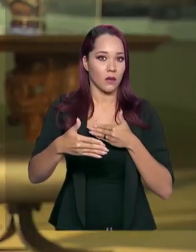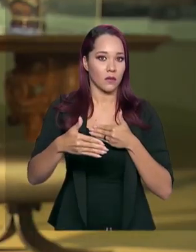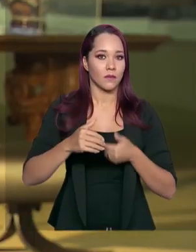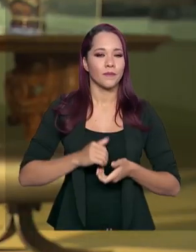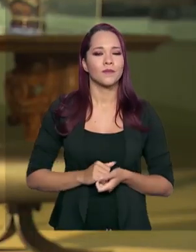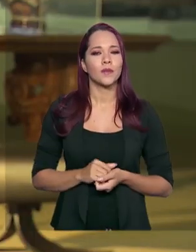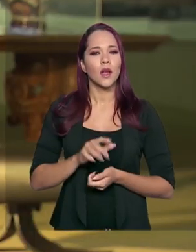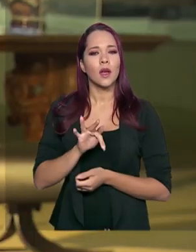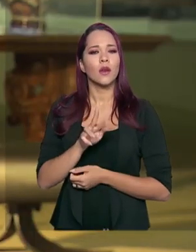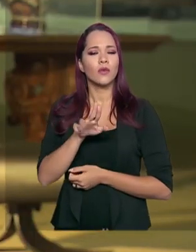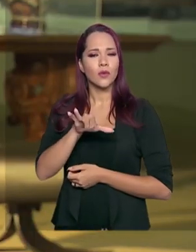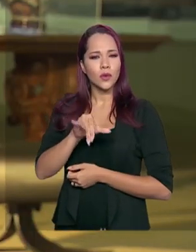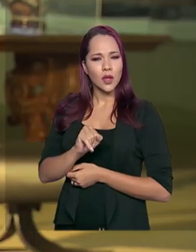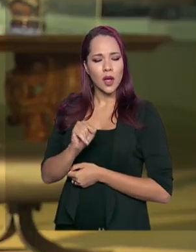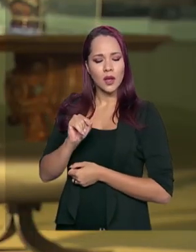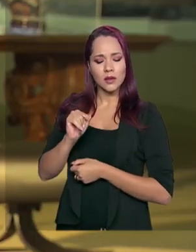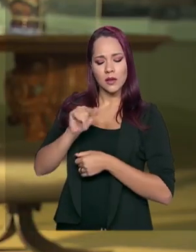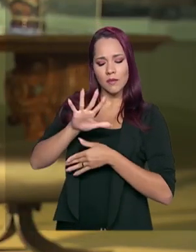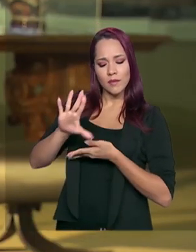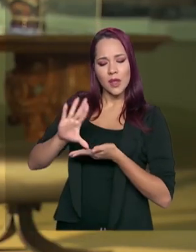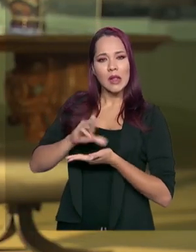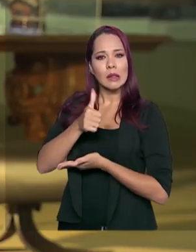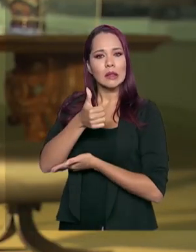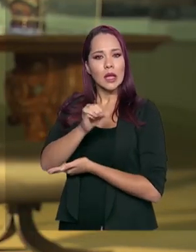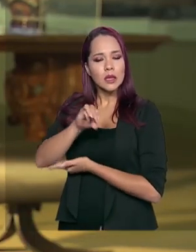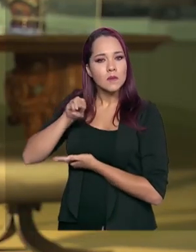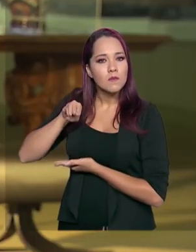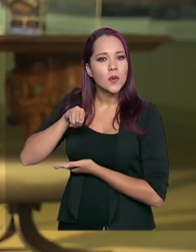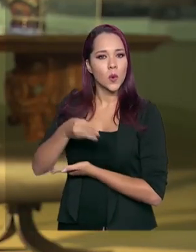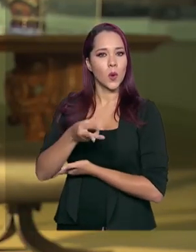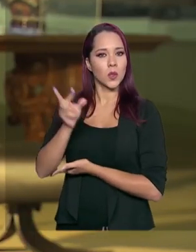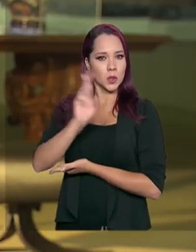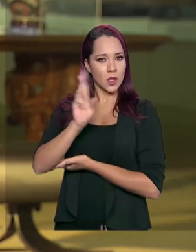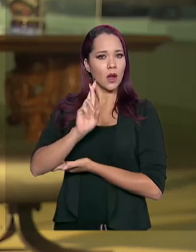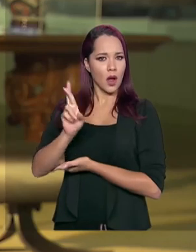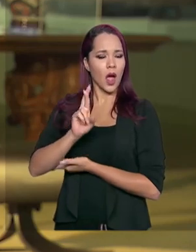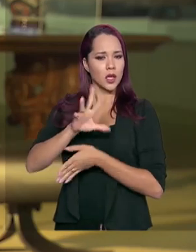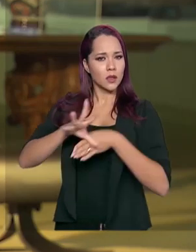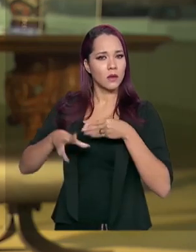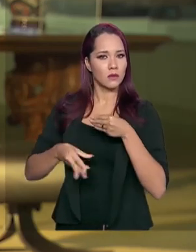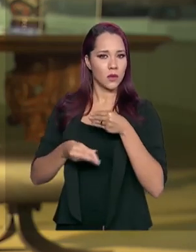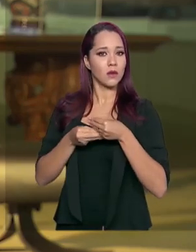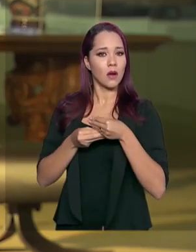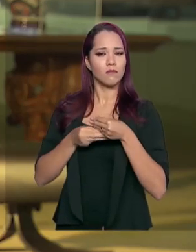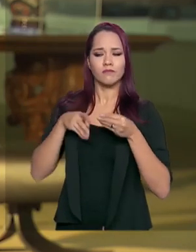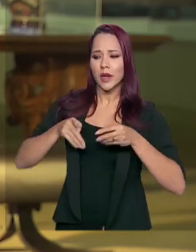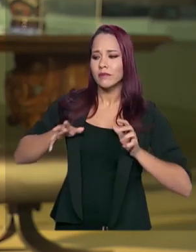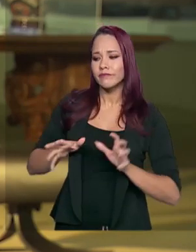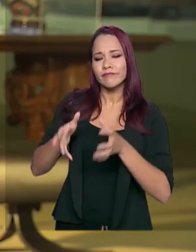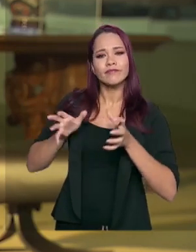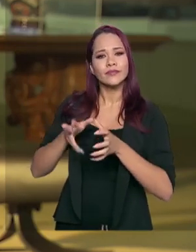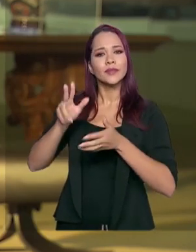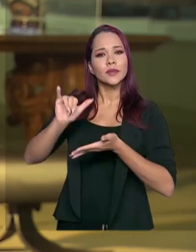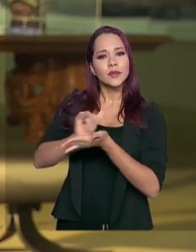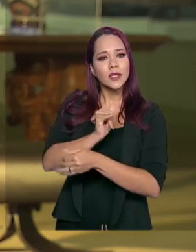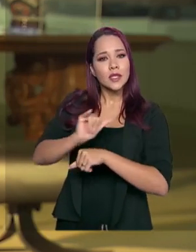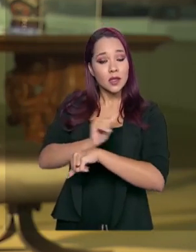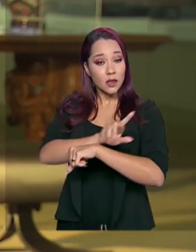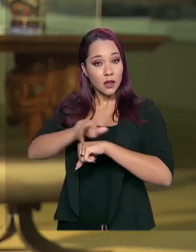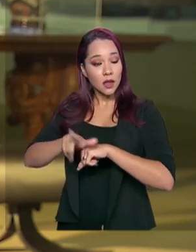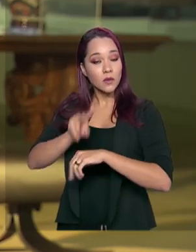A FUNAI recebeu cerca de 10 milhões de reais adicionais para investir em ações de